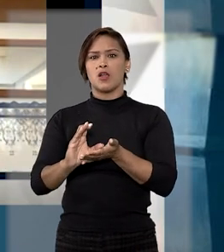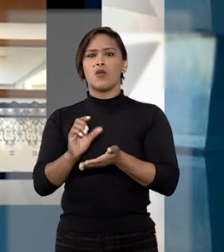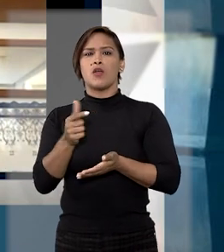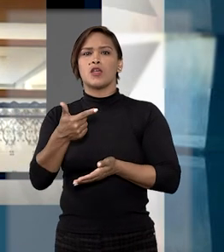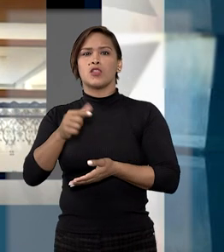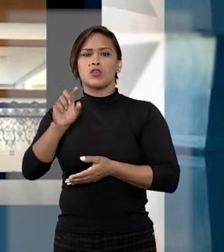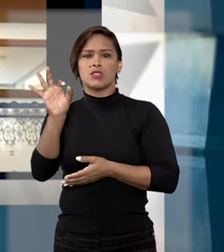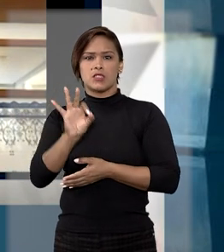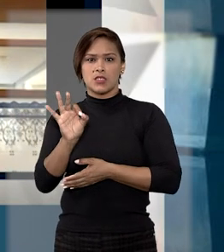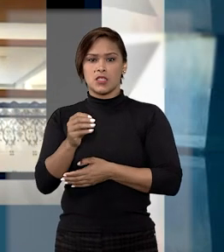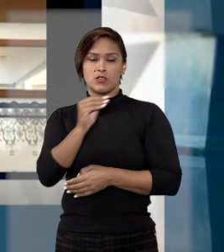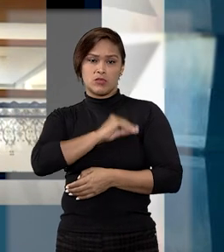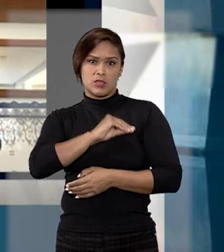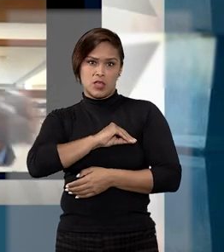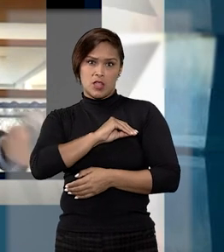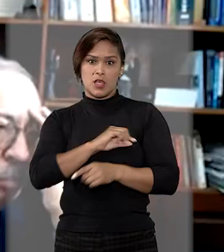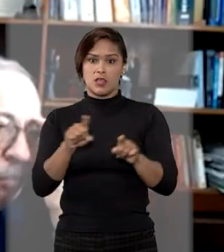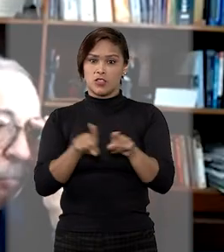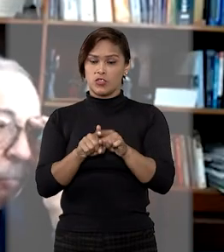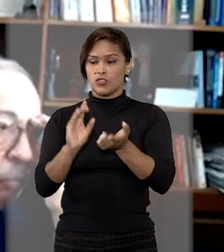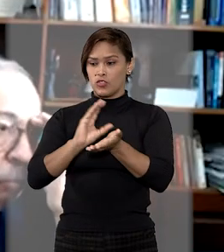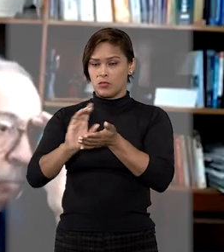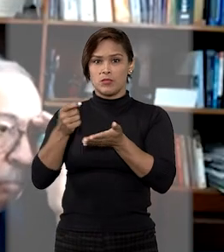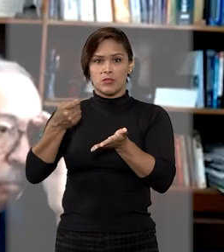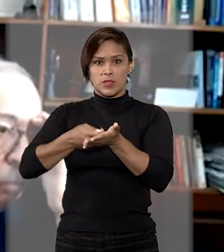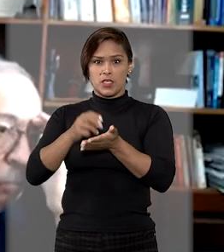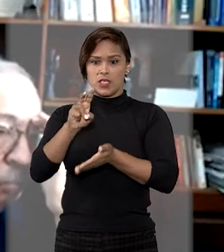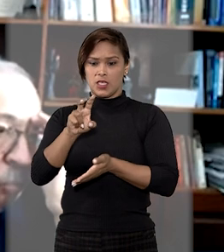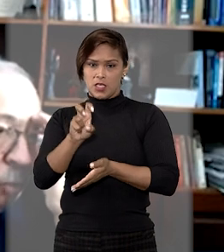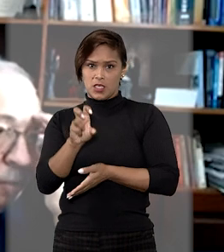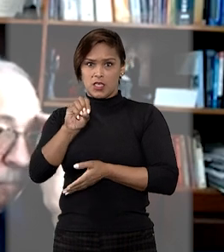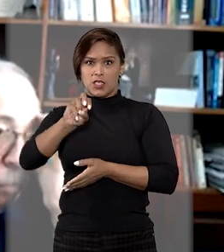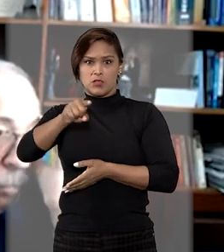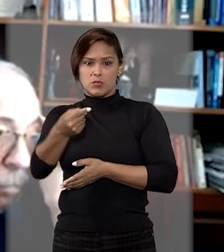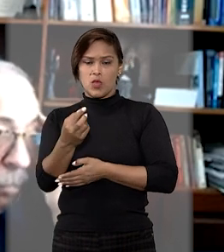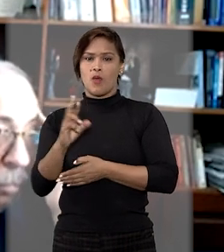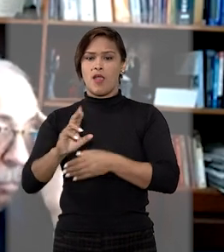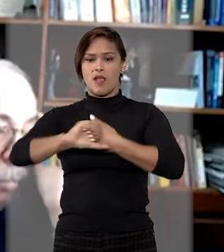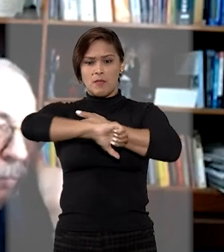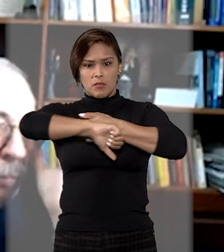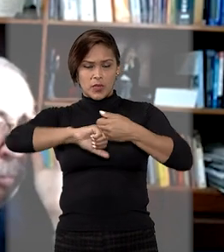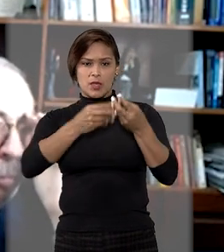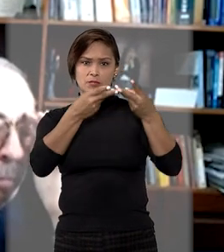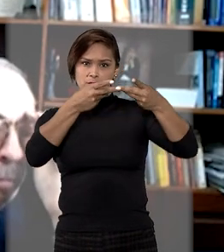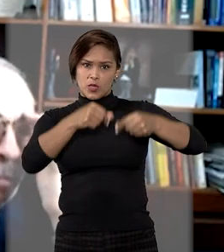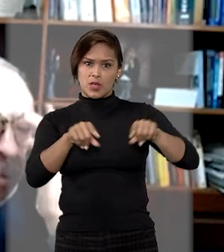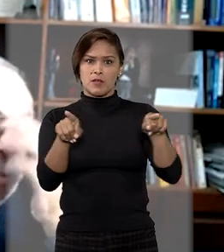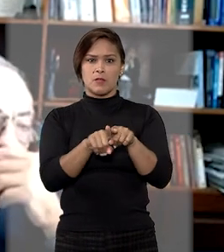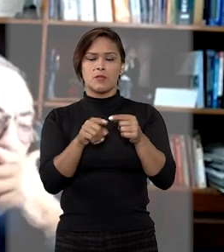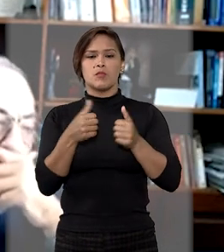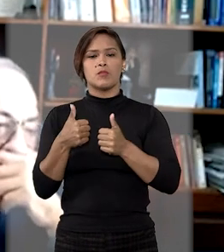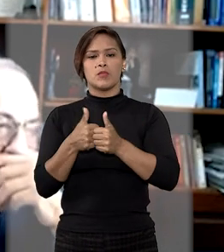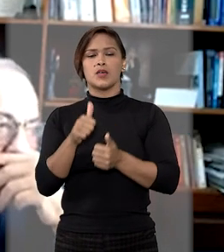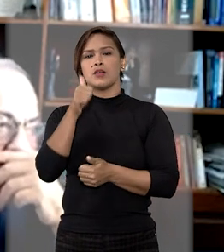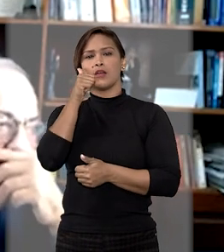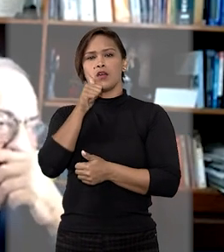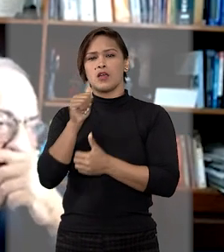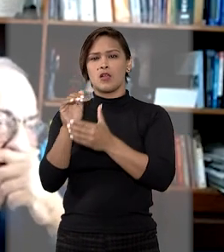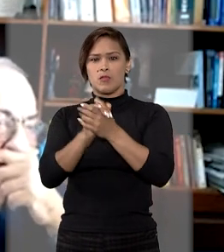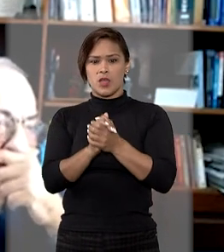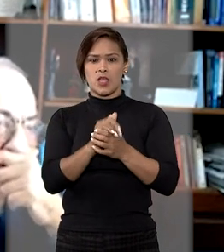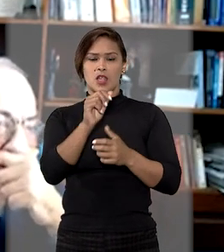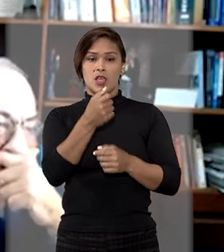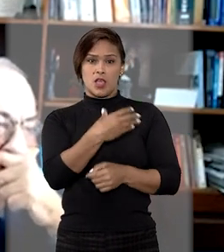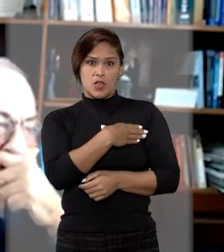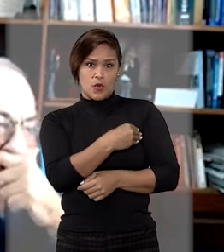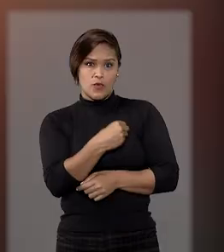correspondente a dois terços do salário mínimo e de indenização de R$ 500 mil por danos morais para a companheira e